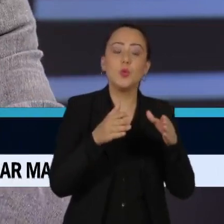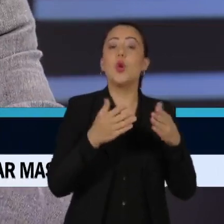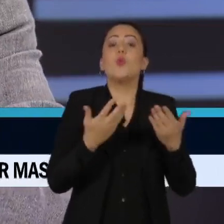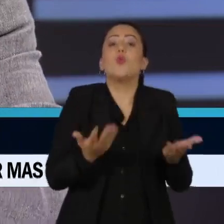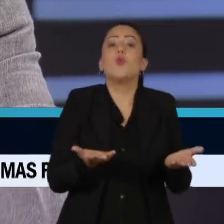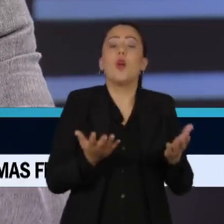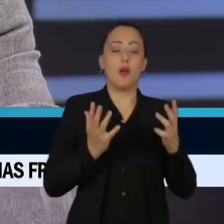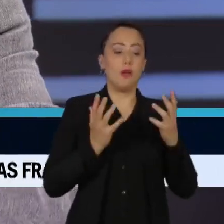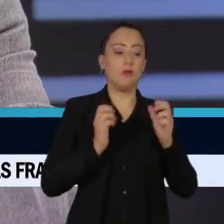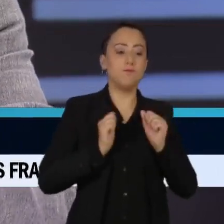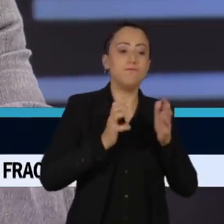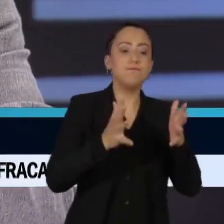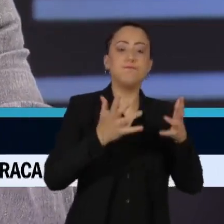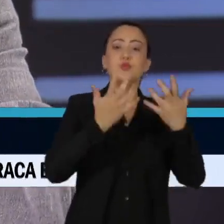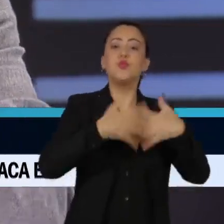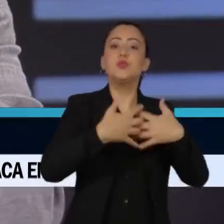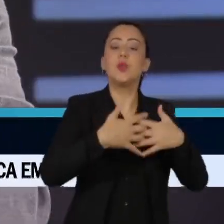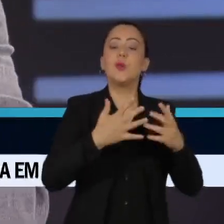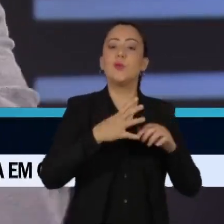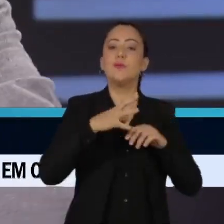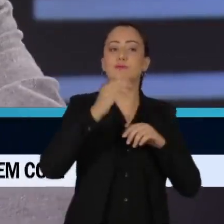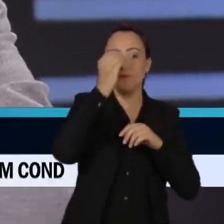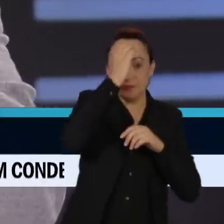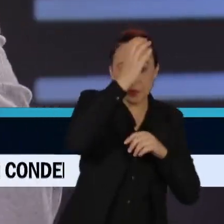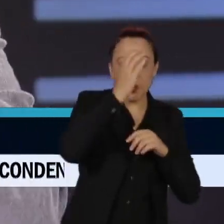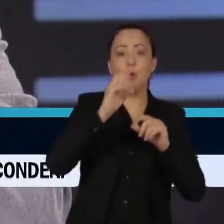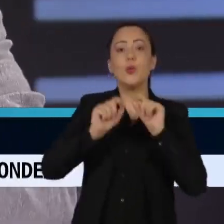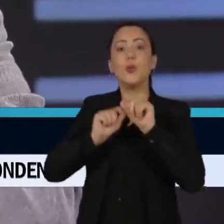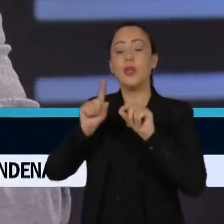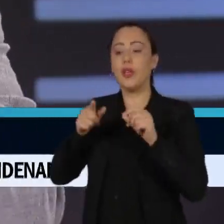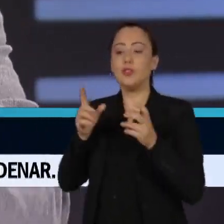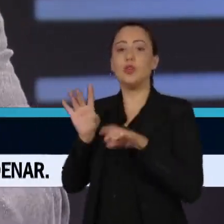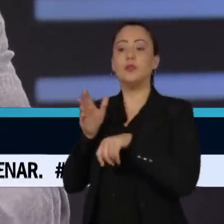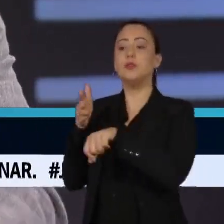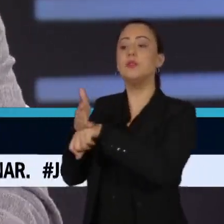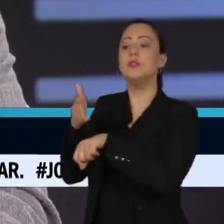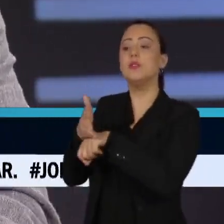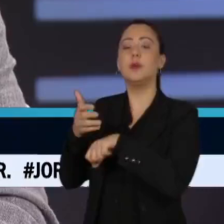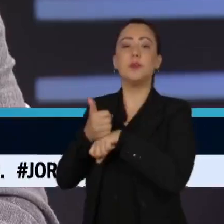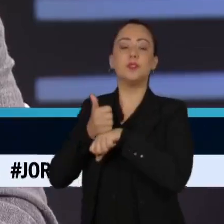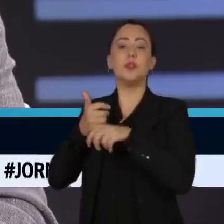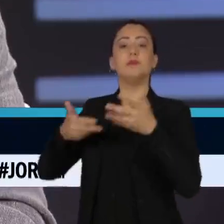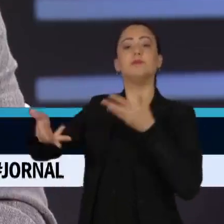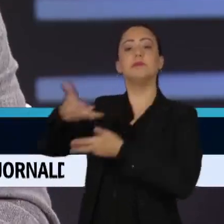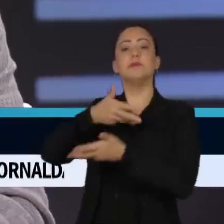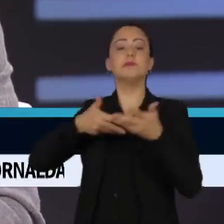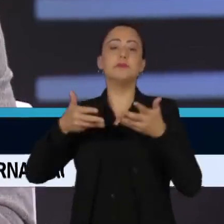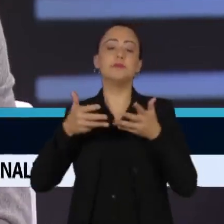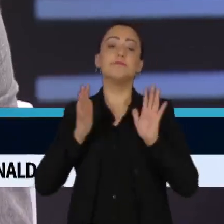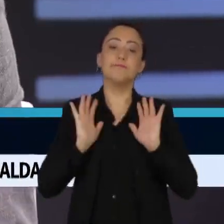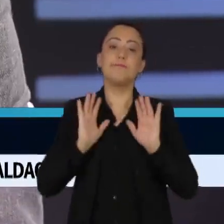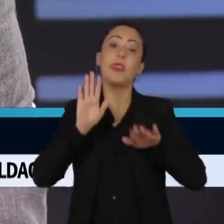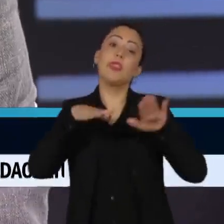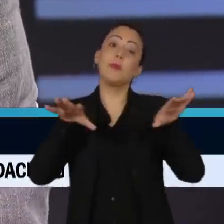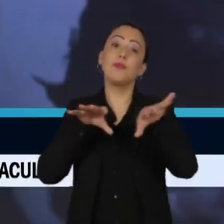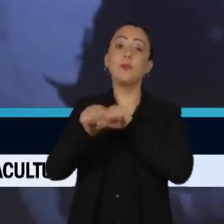princípua das Forças Armadas e aquilo que é uma participação de profissionais com boa formação na vida política.